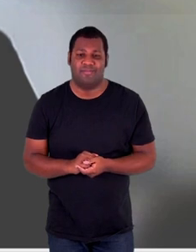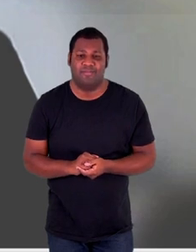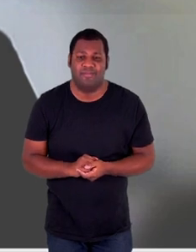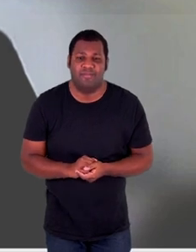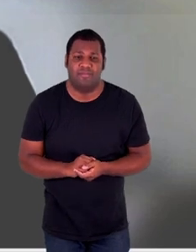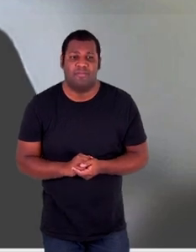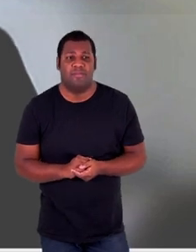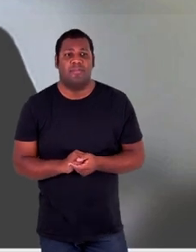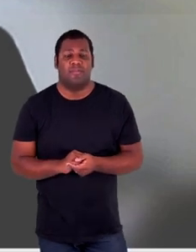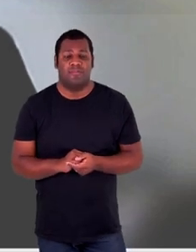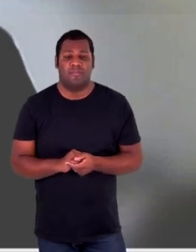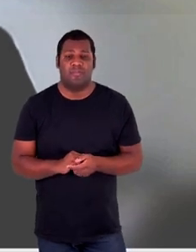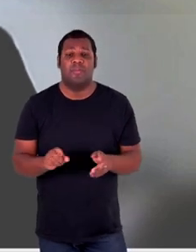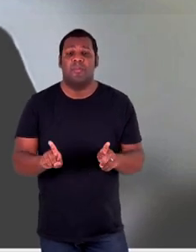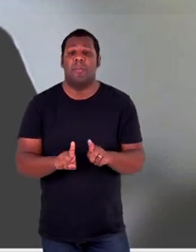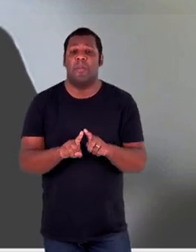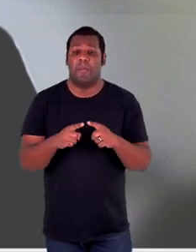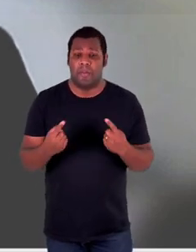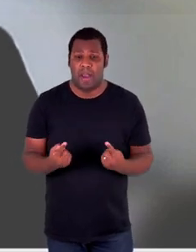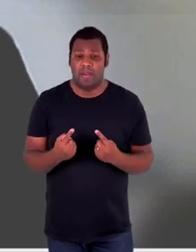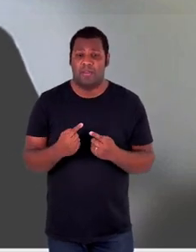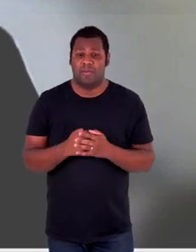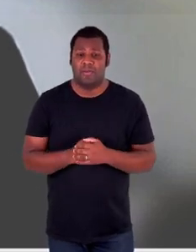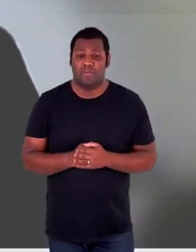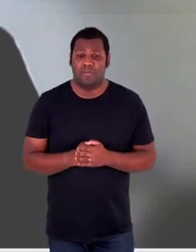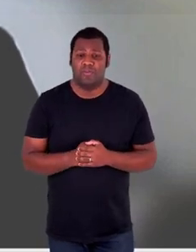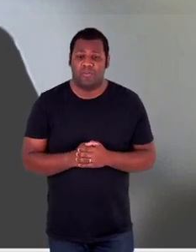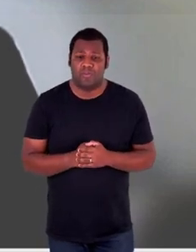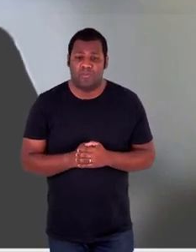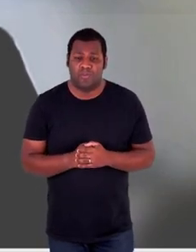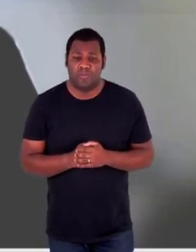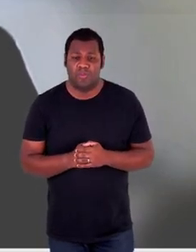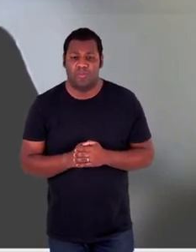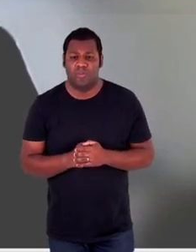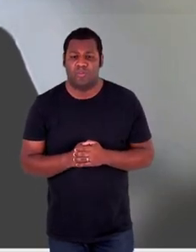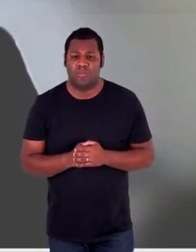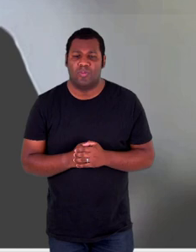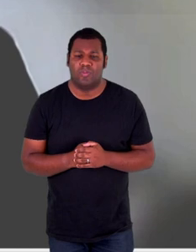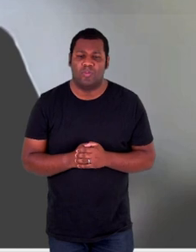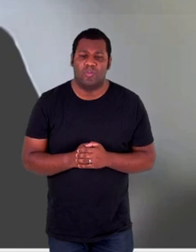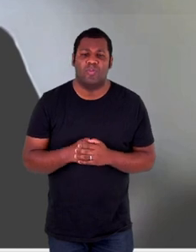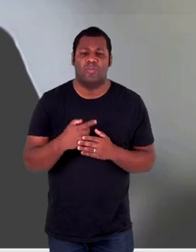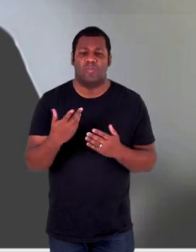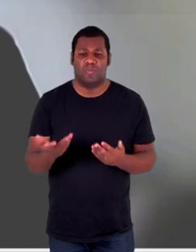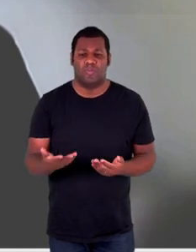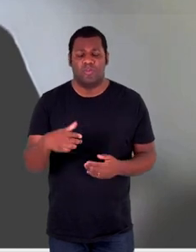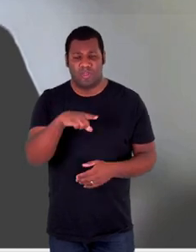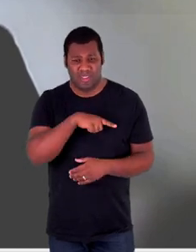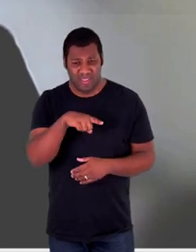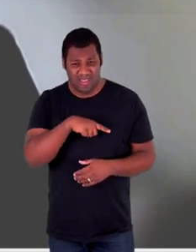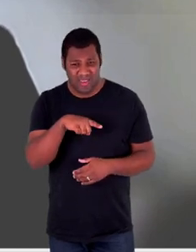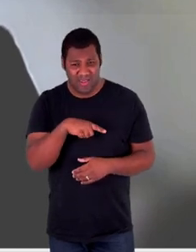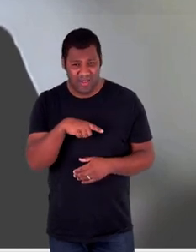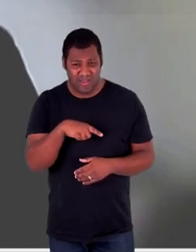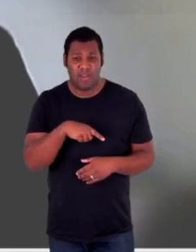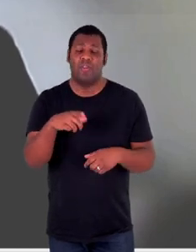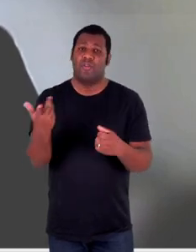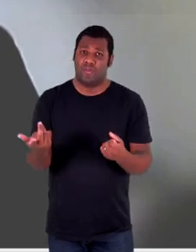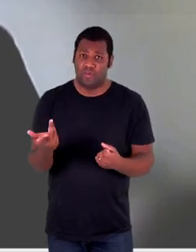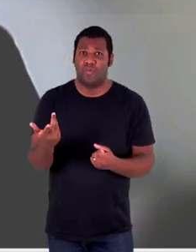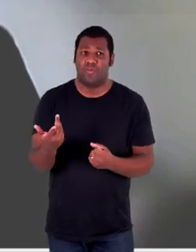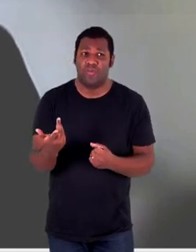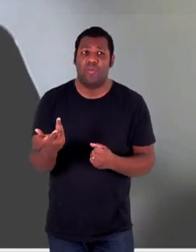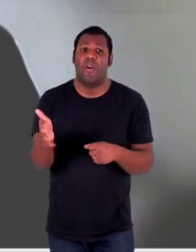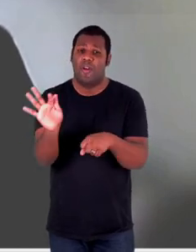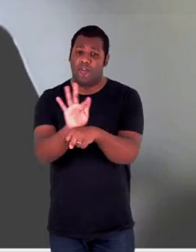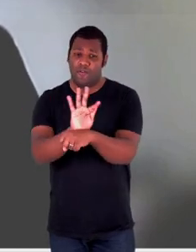vulnerabilidade. Mais ainda, esses serviços se referem a um encaminhamento formal dessas pessoas